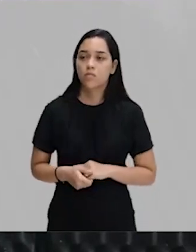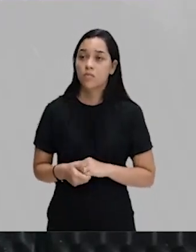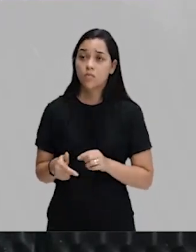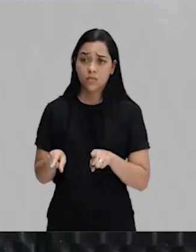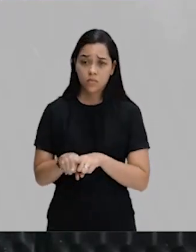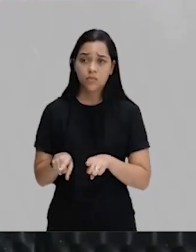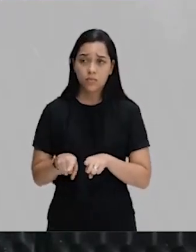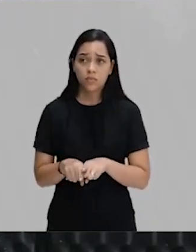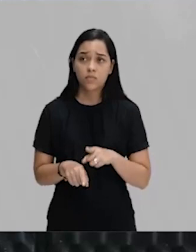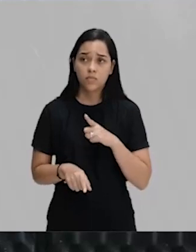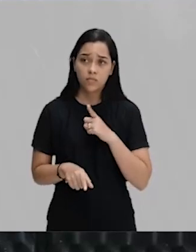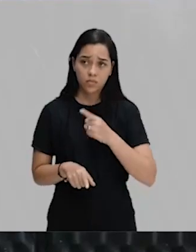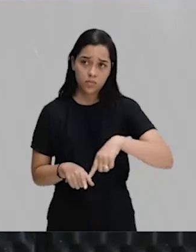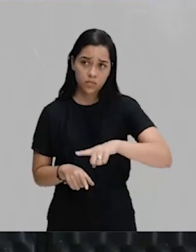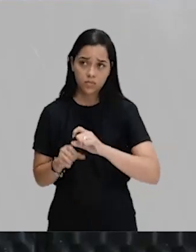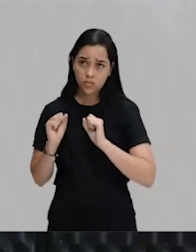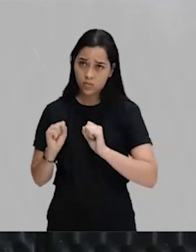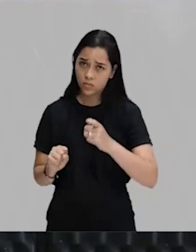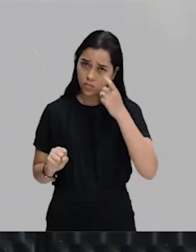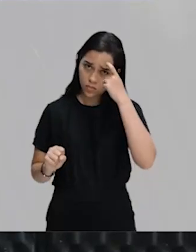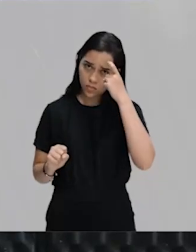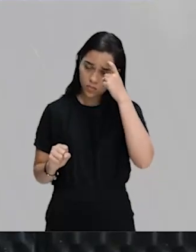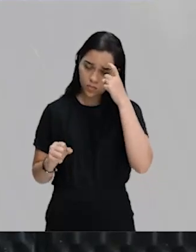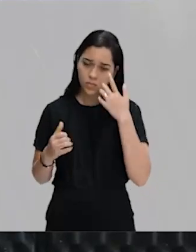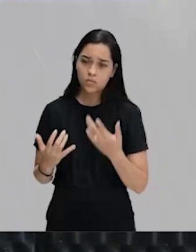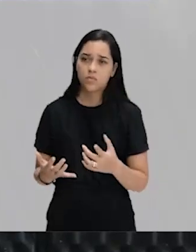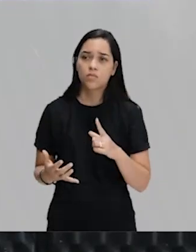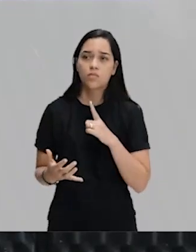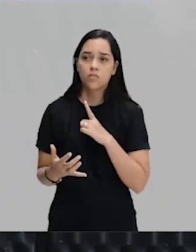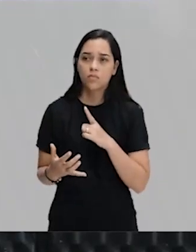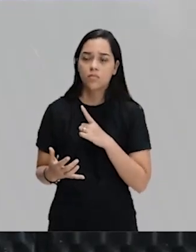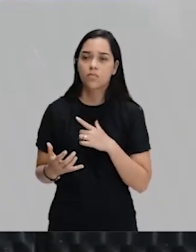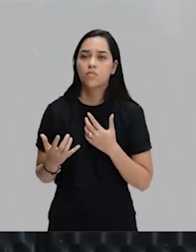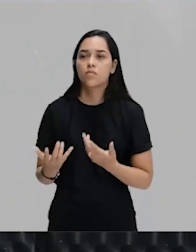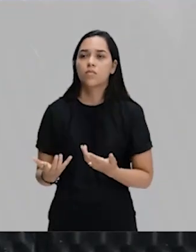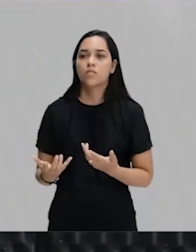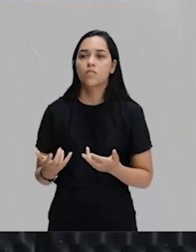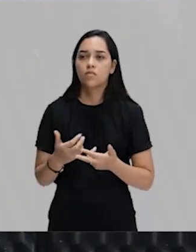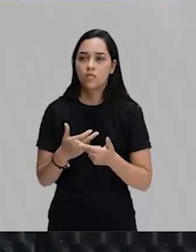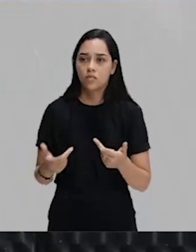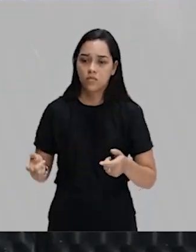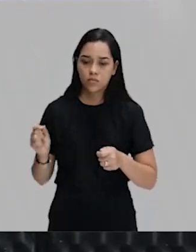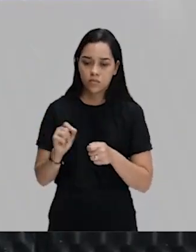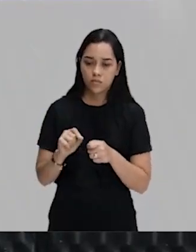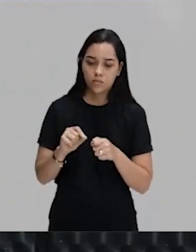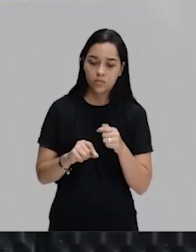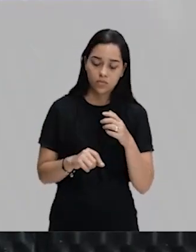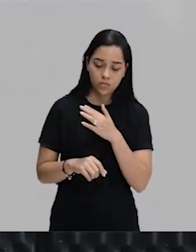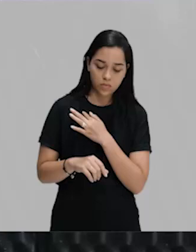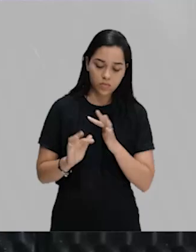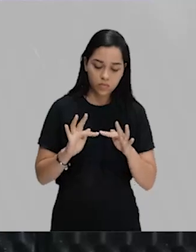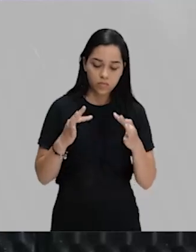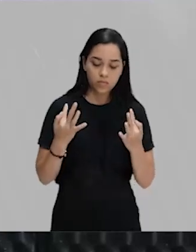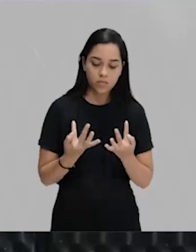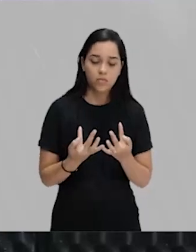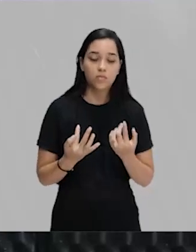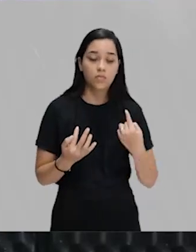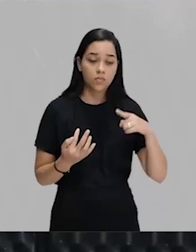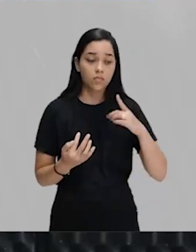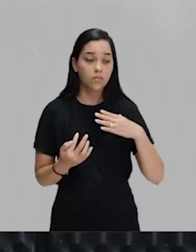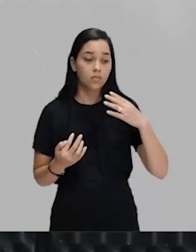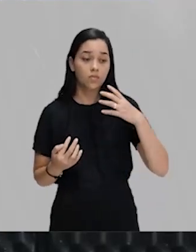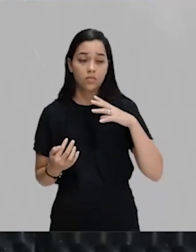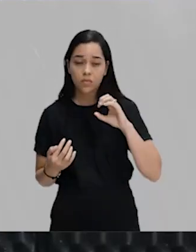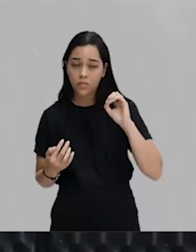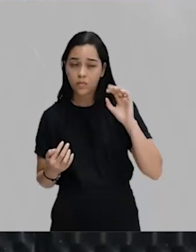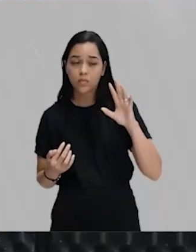Inclusive, só para que você possa ter ideia, tratar de fazer com que a família real fosse embora o mais